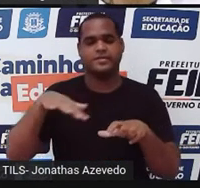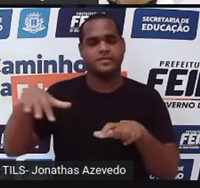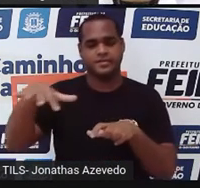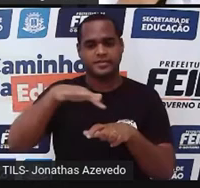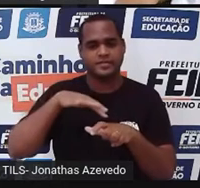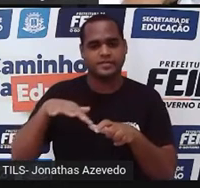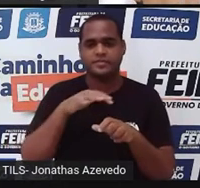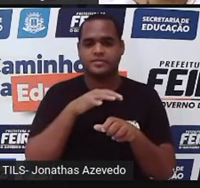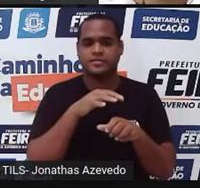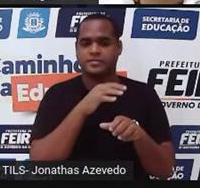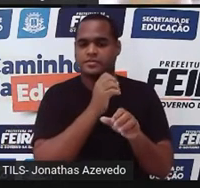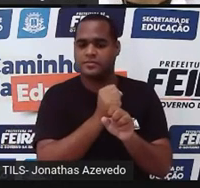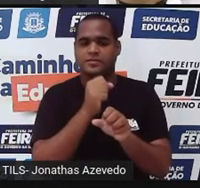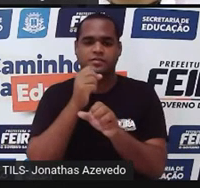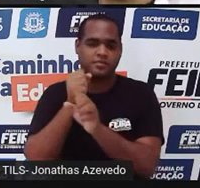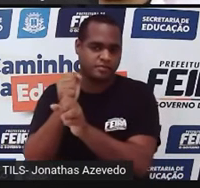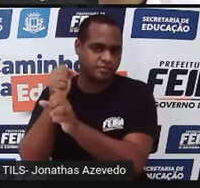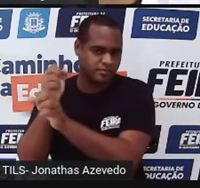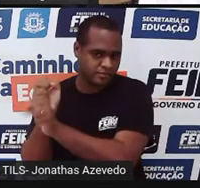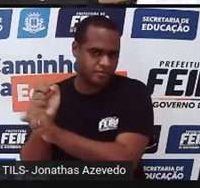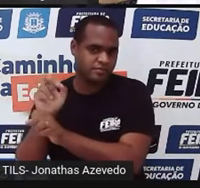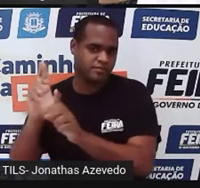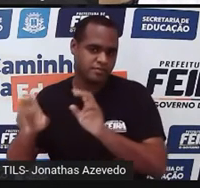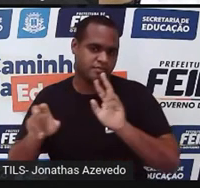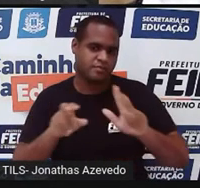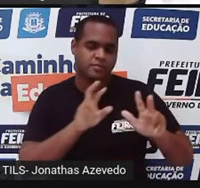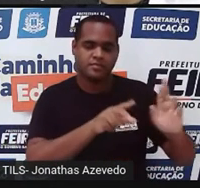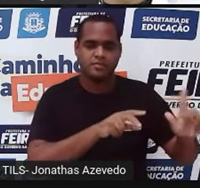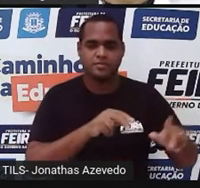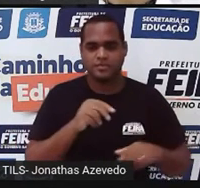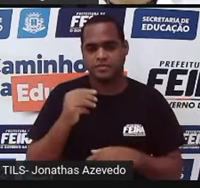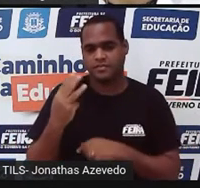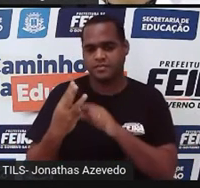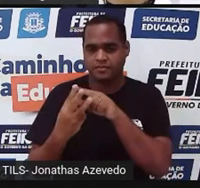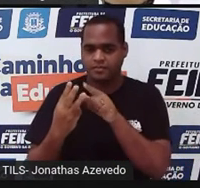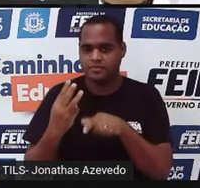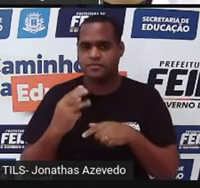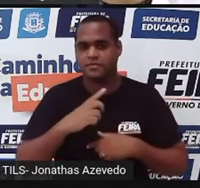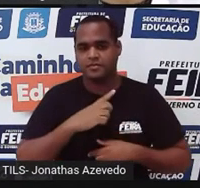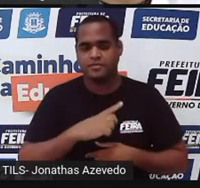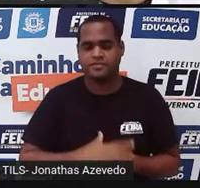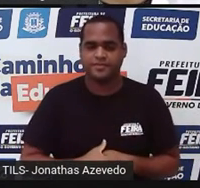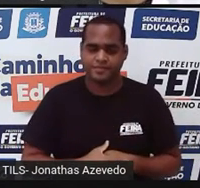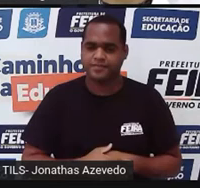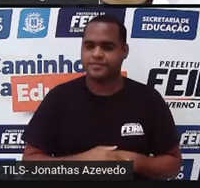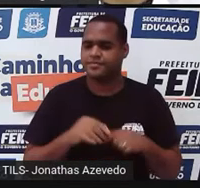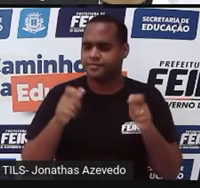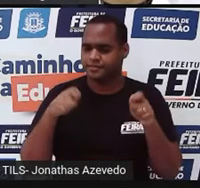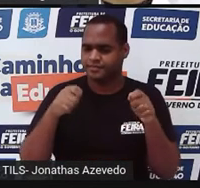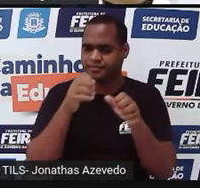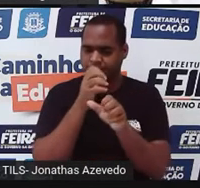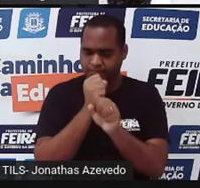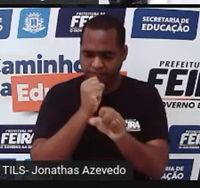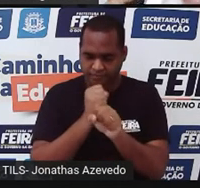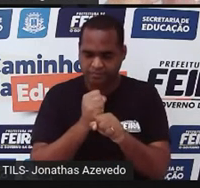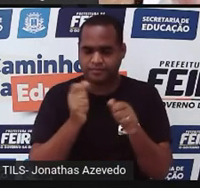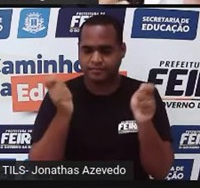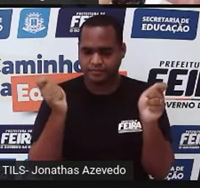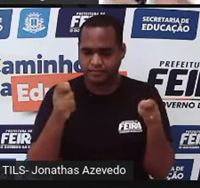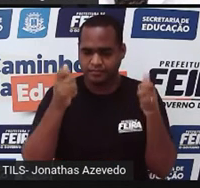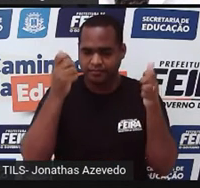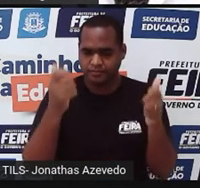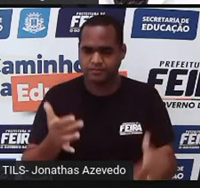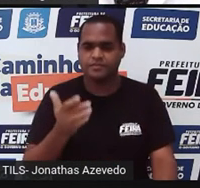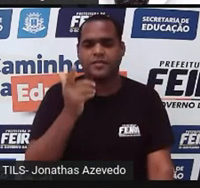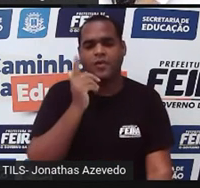deles, a área do quarto 1, a área do quarto 2 e a área do banheiro. E depois a gente soma elas, porque somando